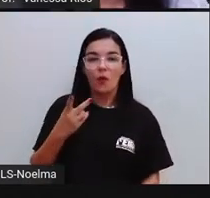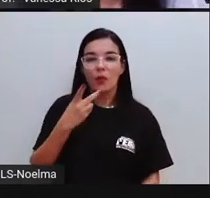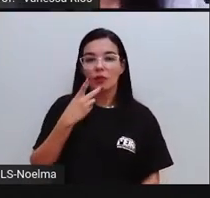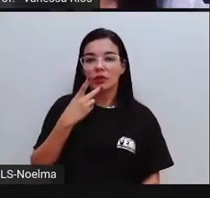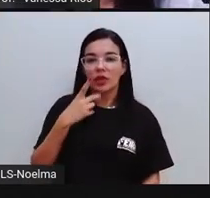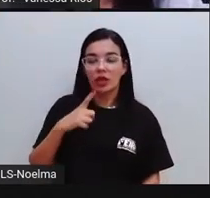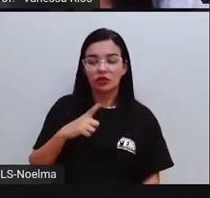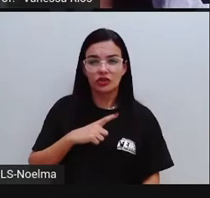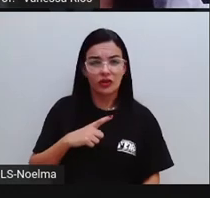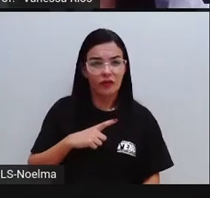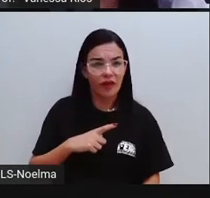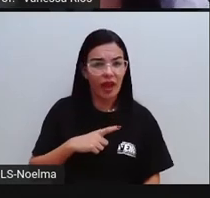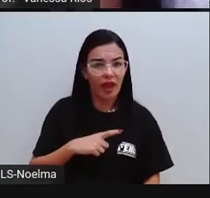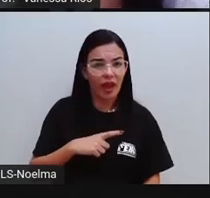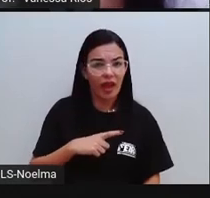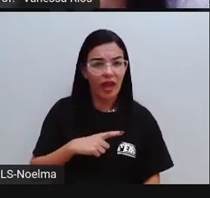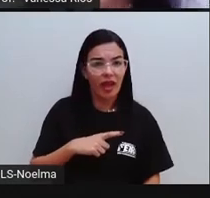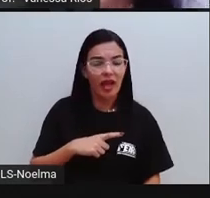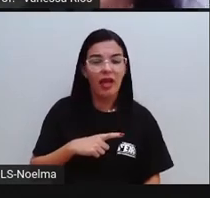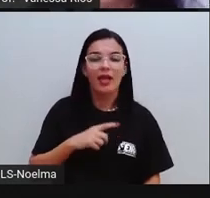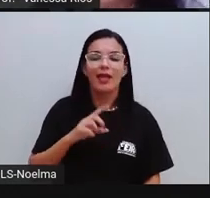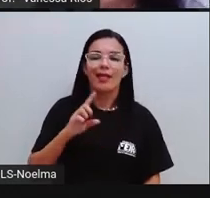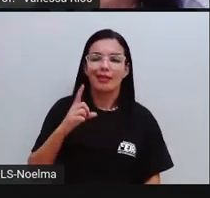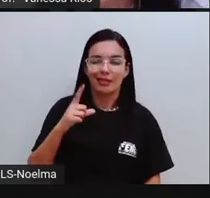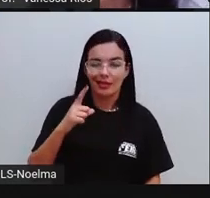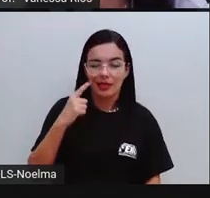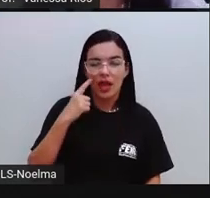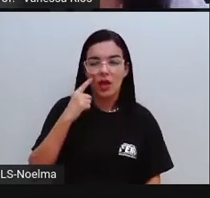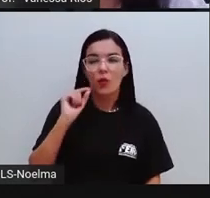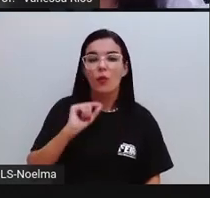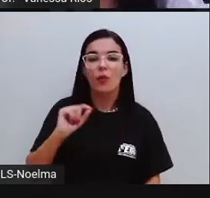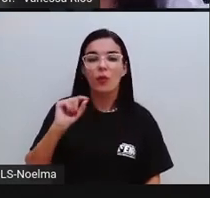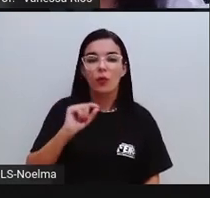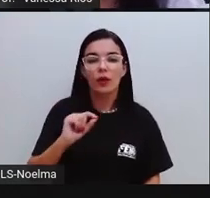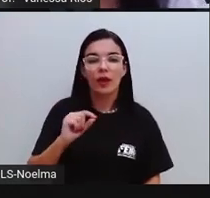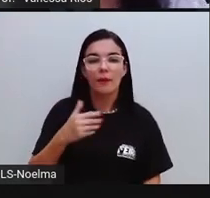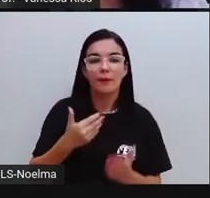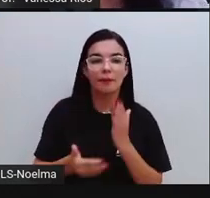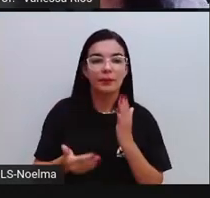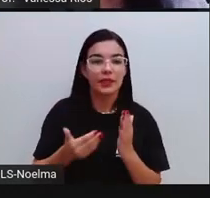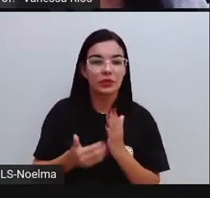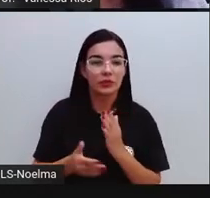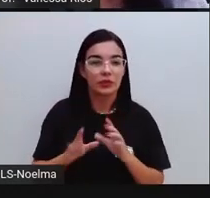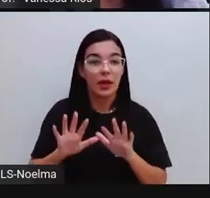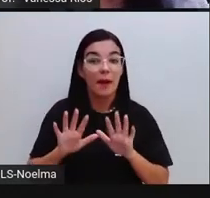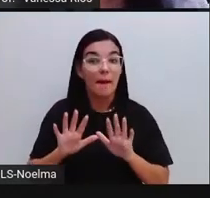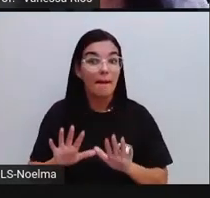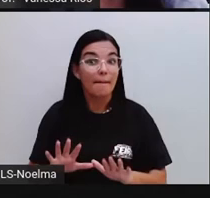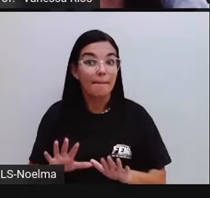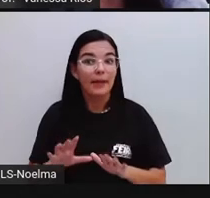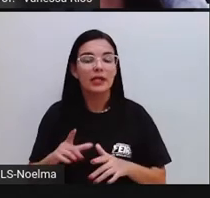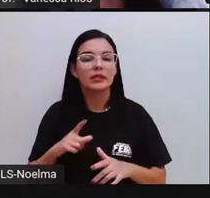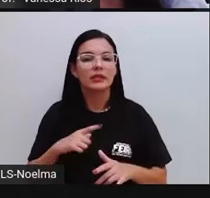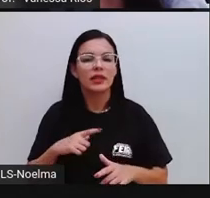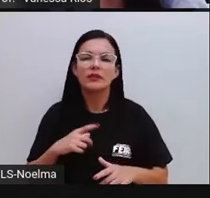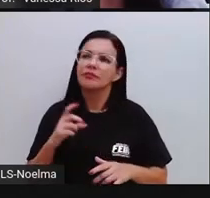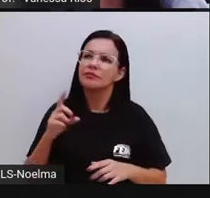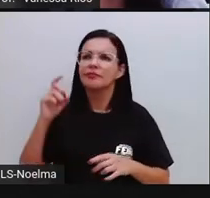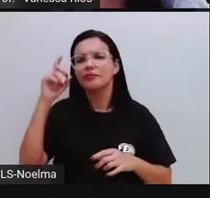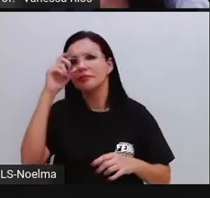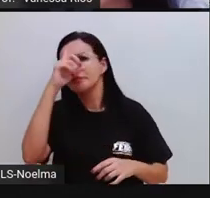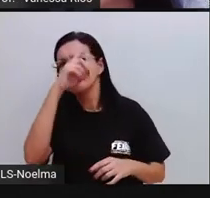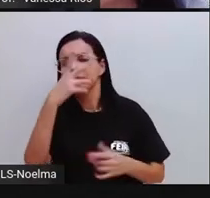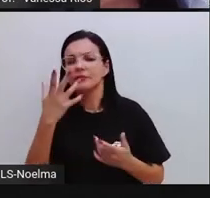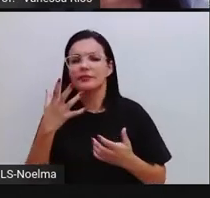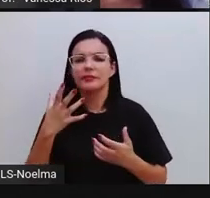tiver uns oito anos. A gente observa que não houve aí um prejuízo. Mas é estranho, né? A Pró fala assim, uma vez